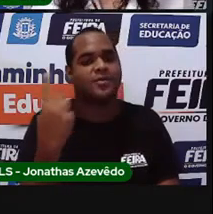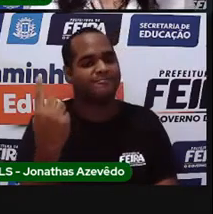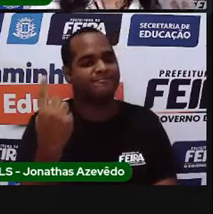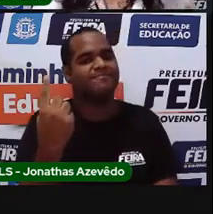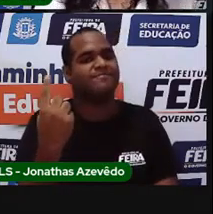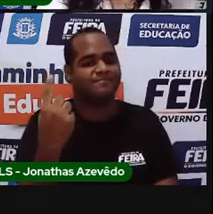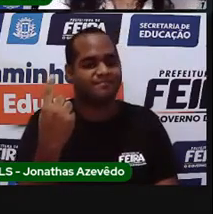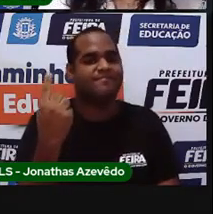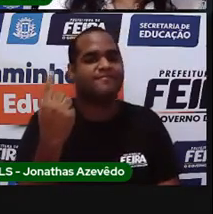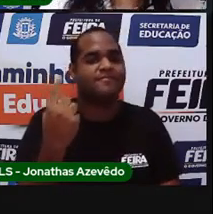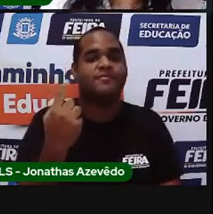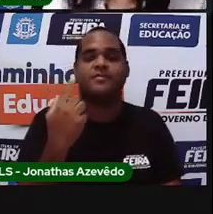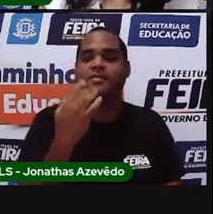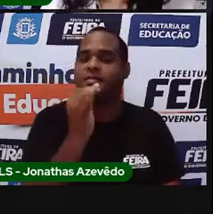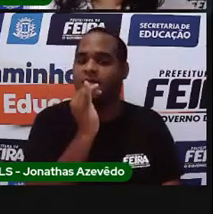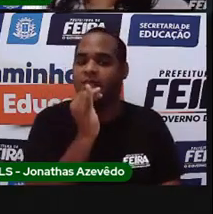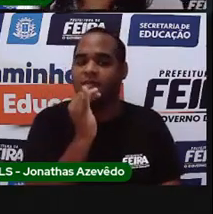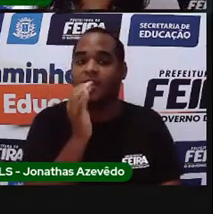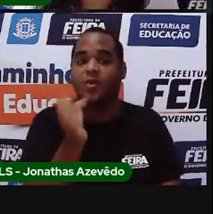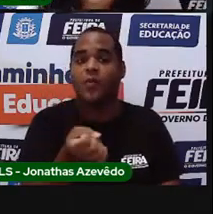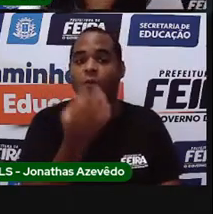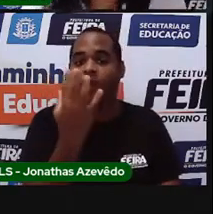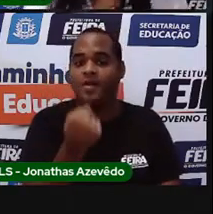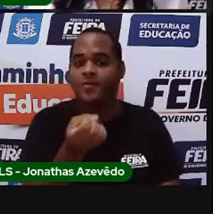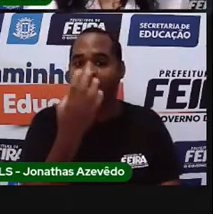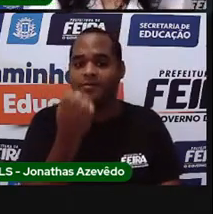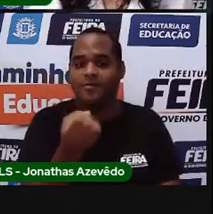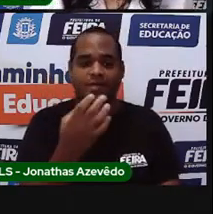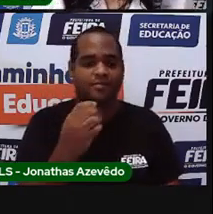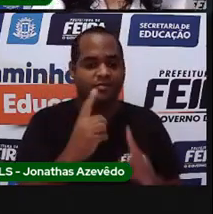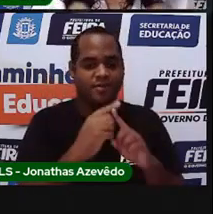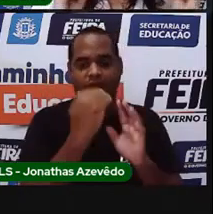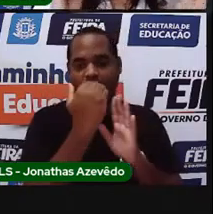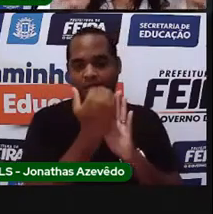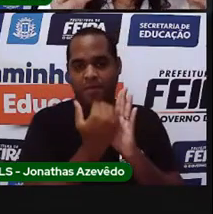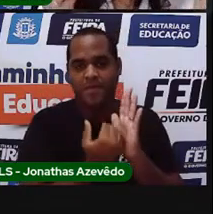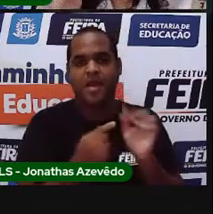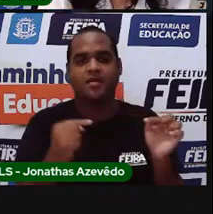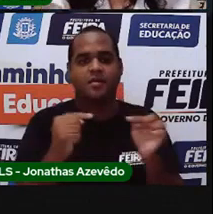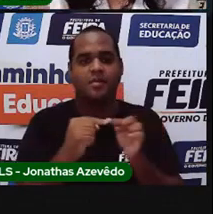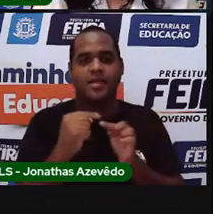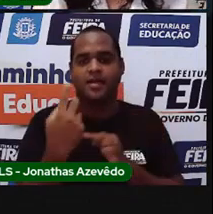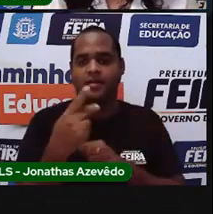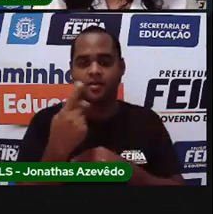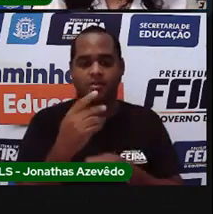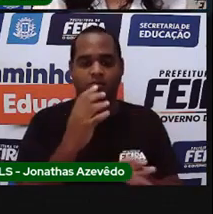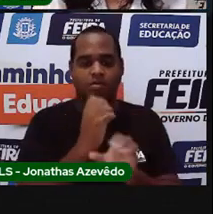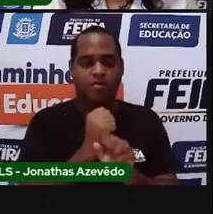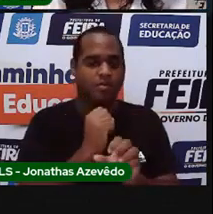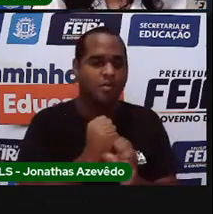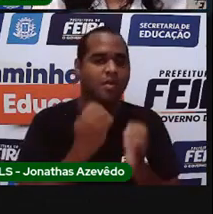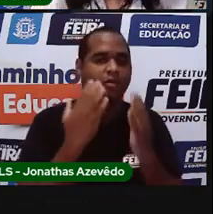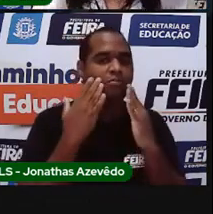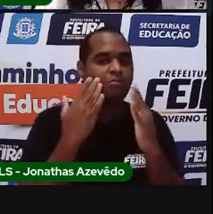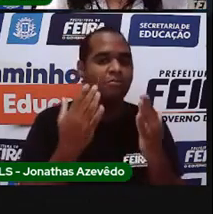Qual é o número cardinal que me mostra esta quantidade?